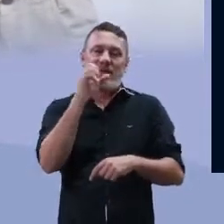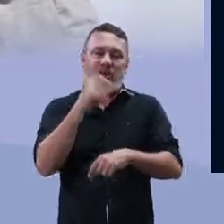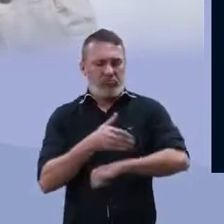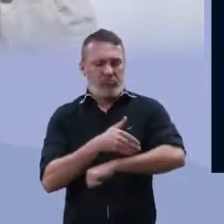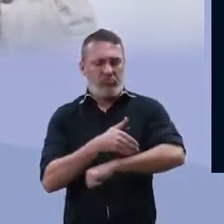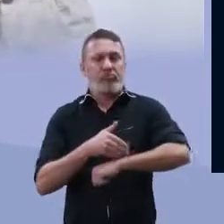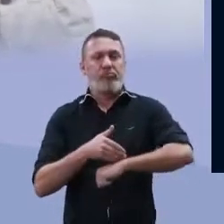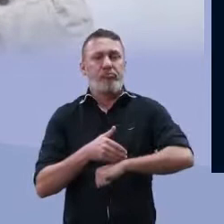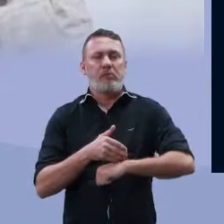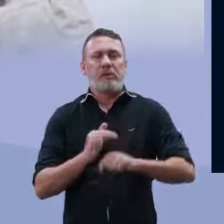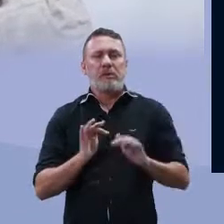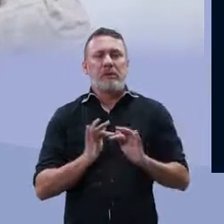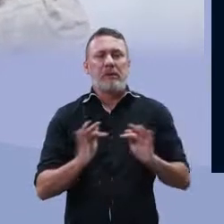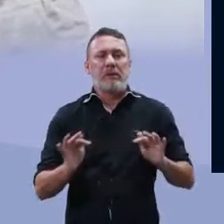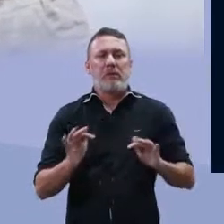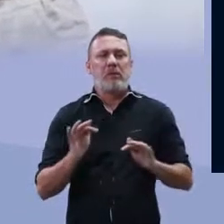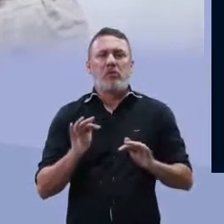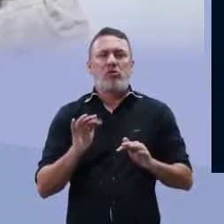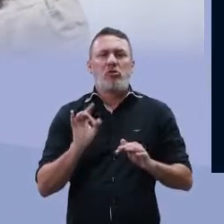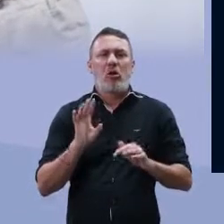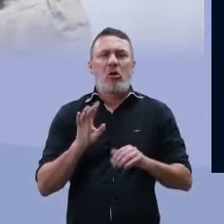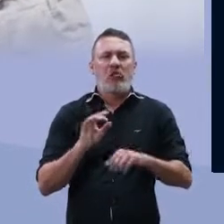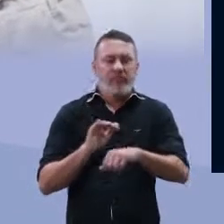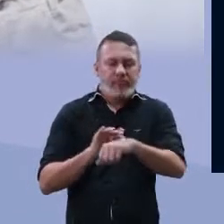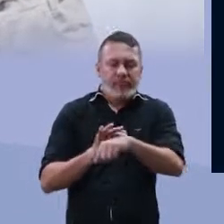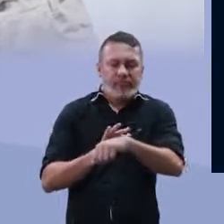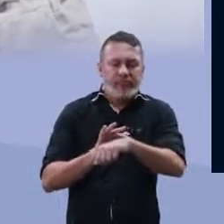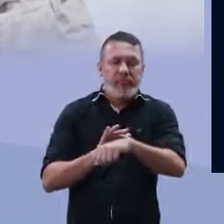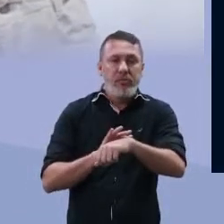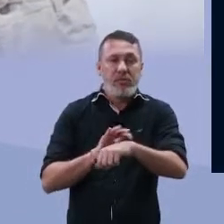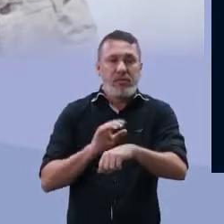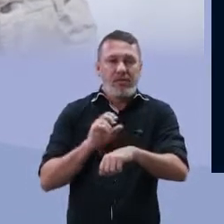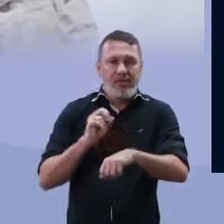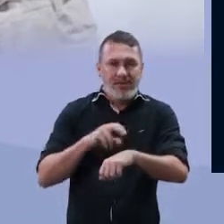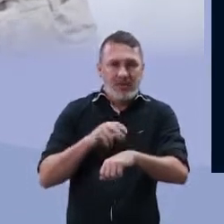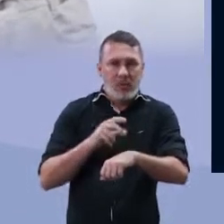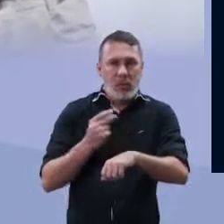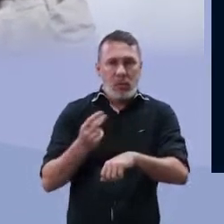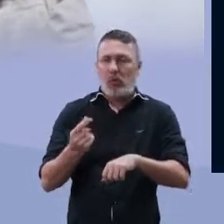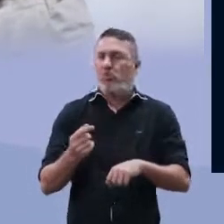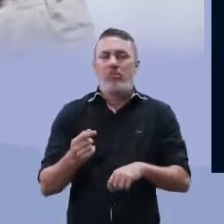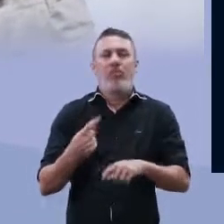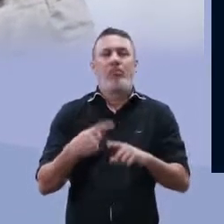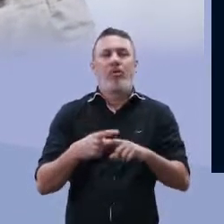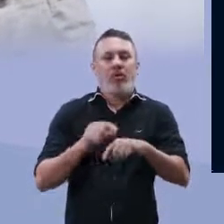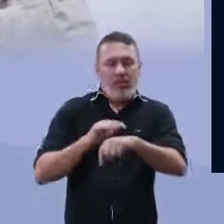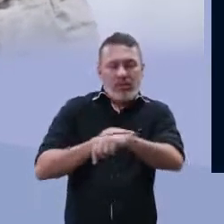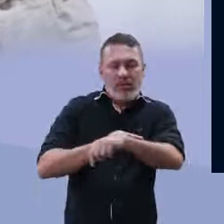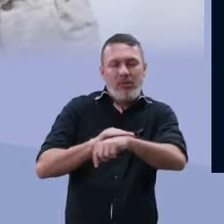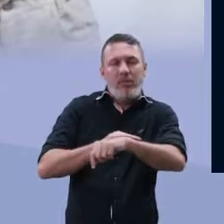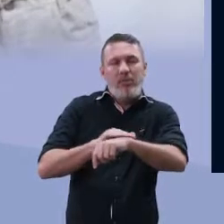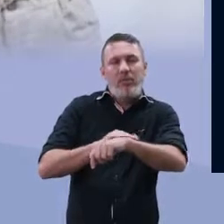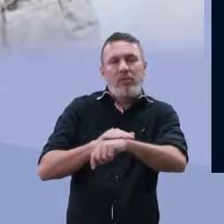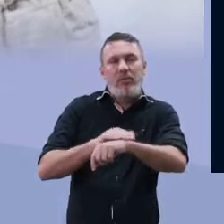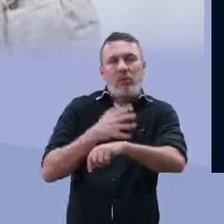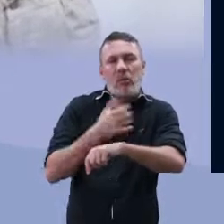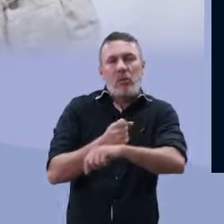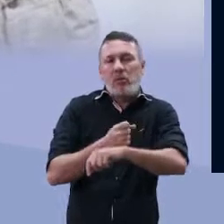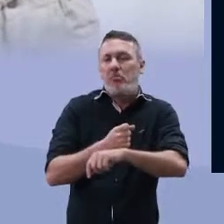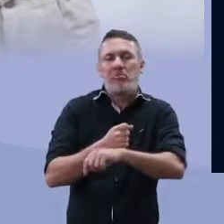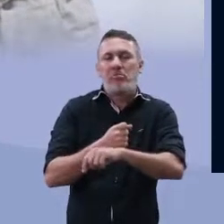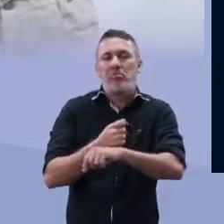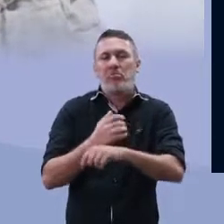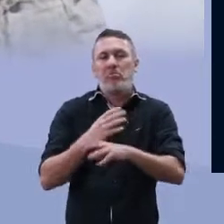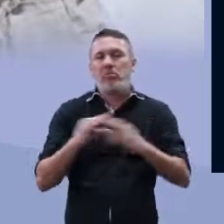superfície. Se for um cortezinho bem superficial, dificilmente essa bactéria consegue sobreviver, já que ela fica ali no